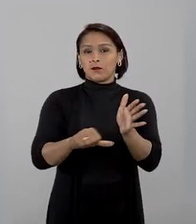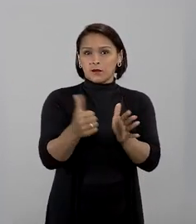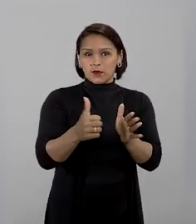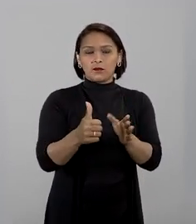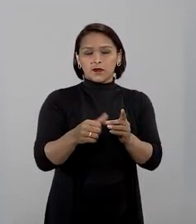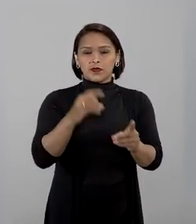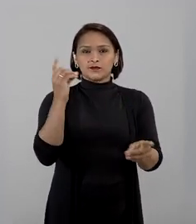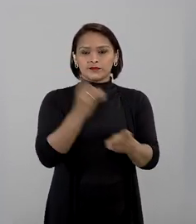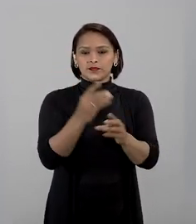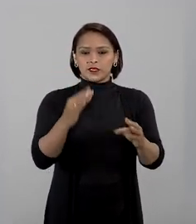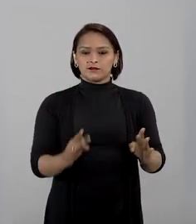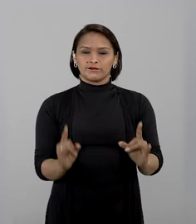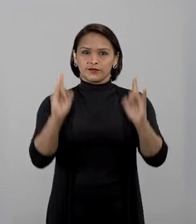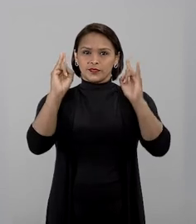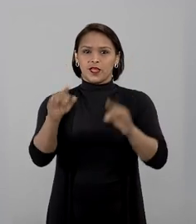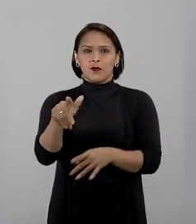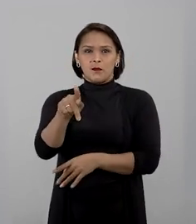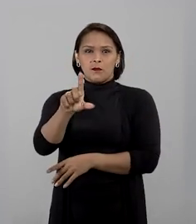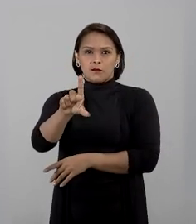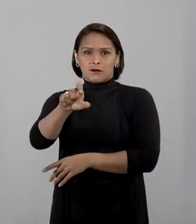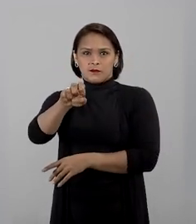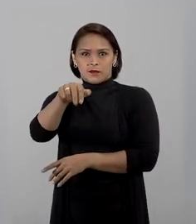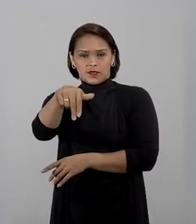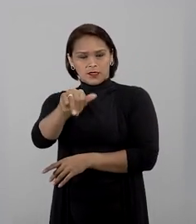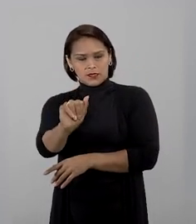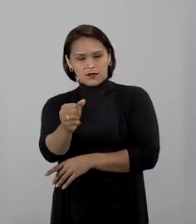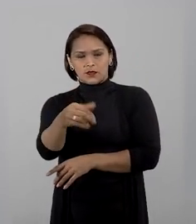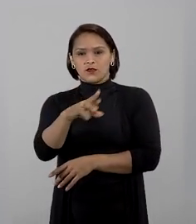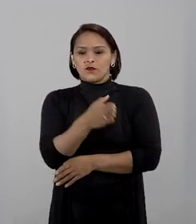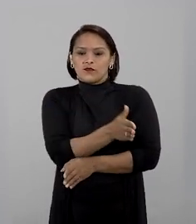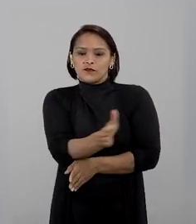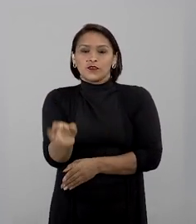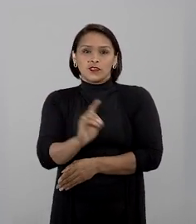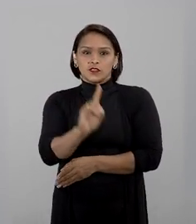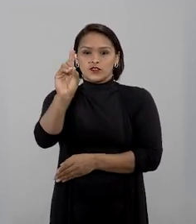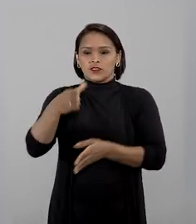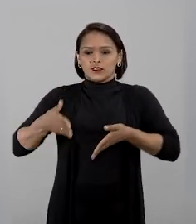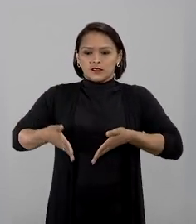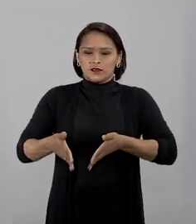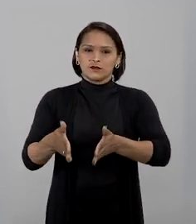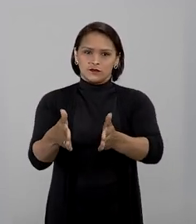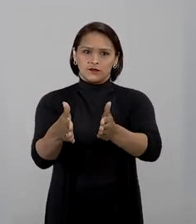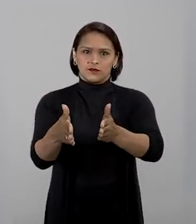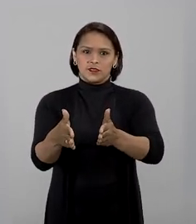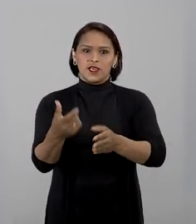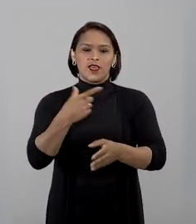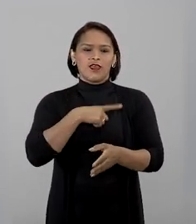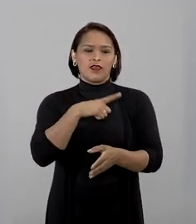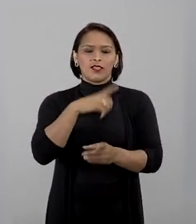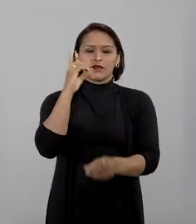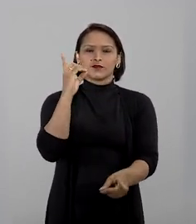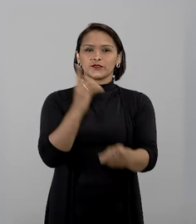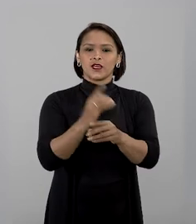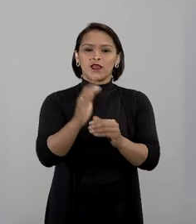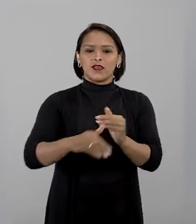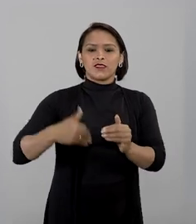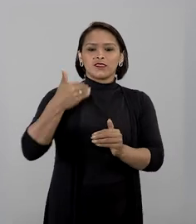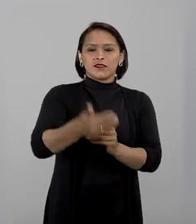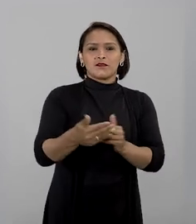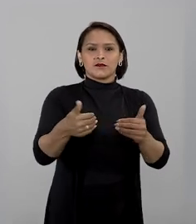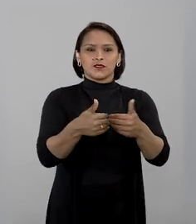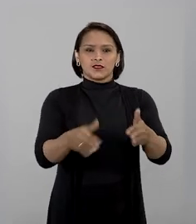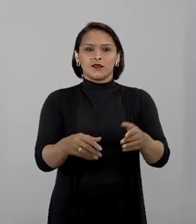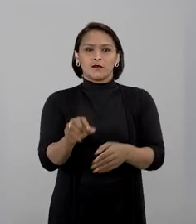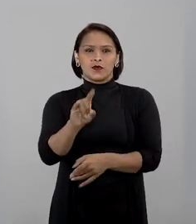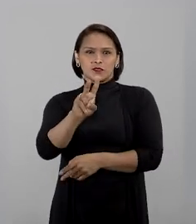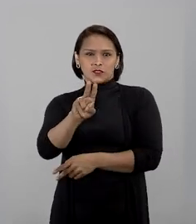No primeiro andar do mesmo prédio está o plenário. Vire à direita e siga pelo corredor. Ele estará logo